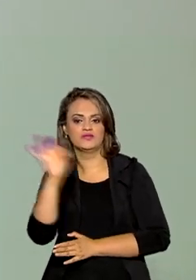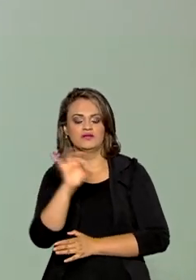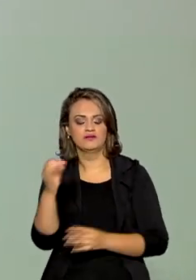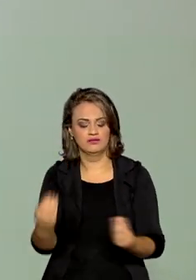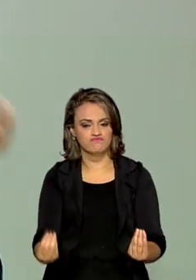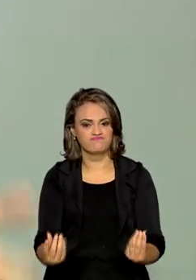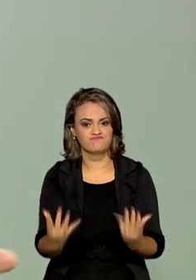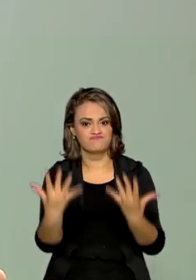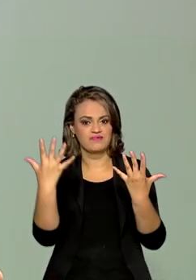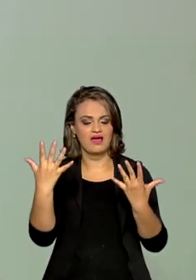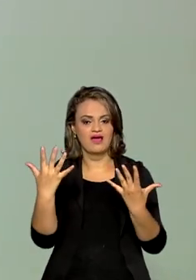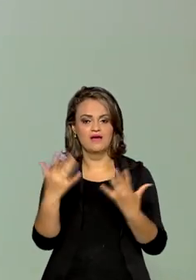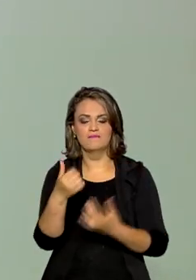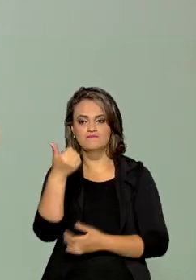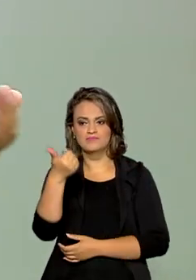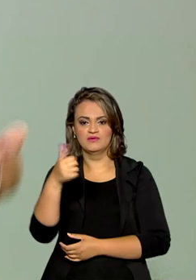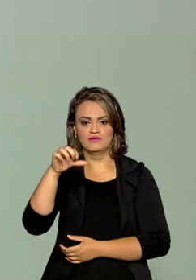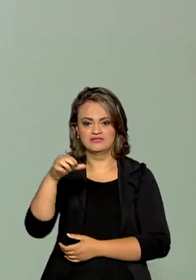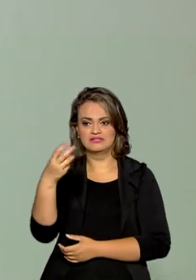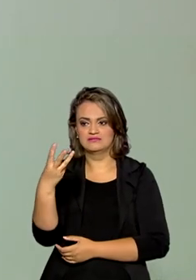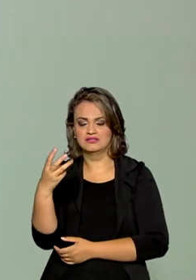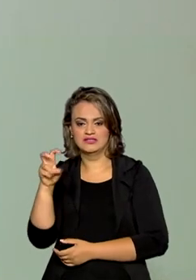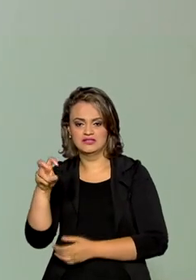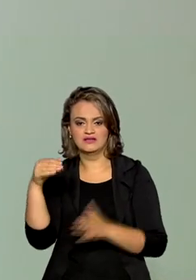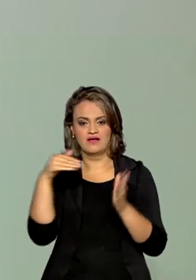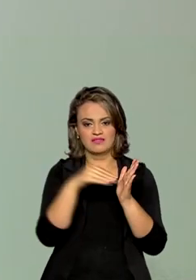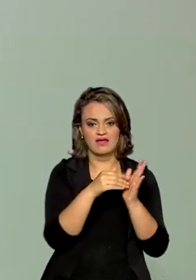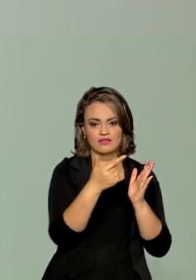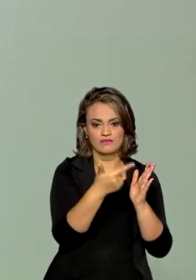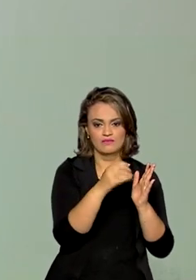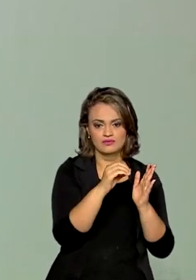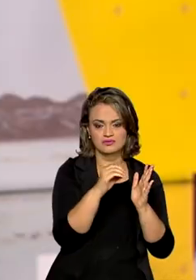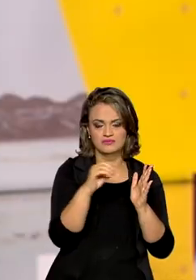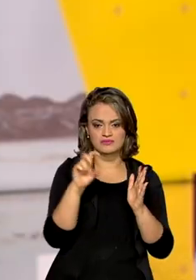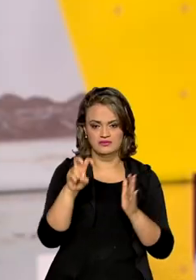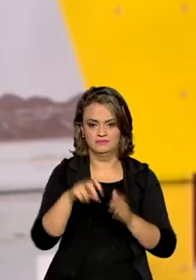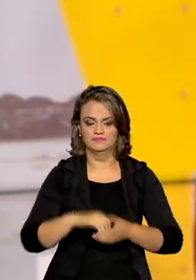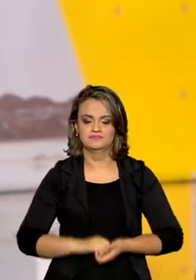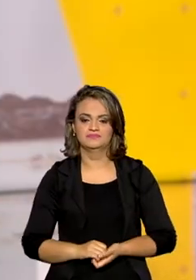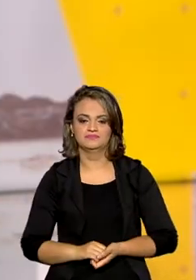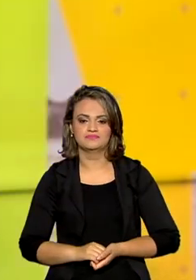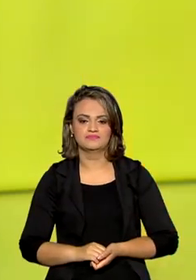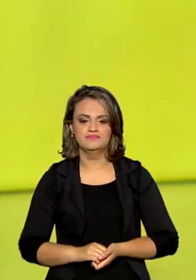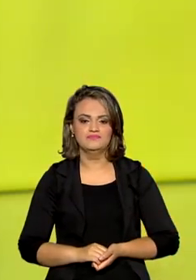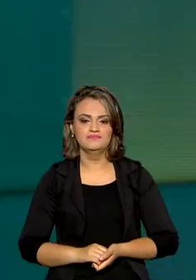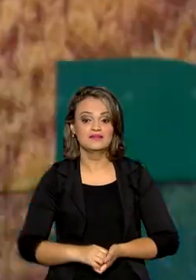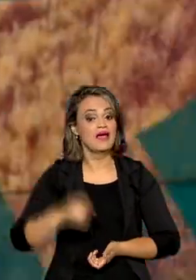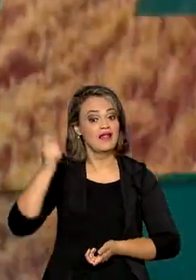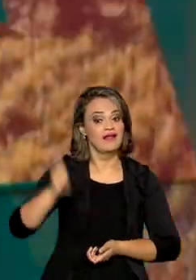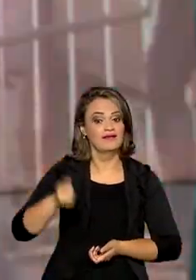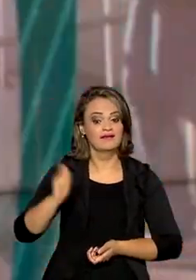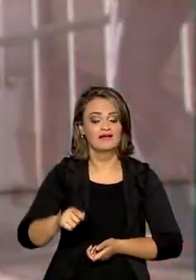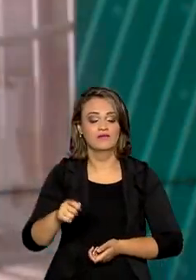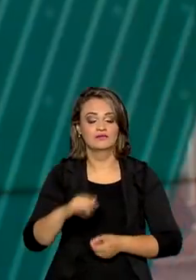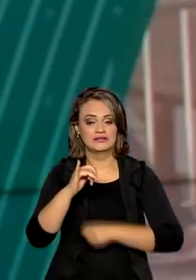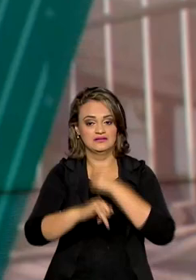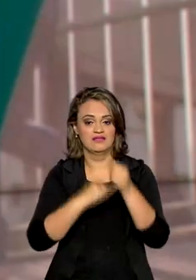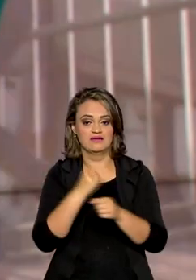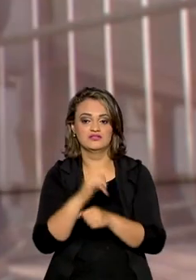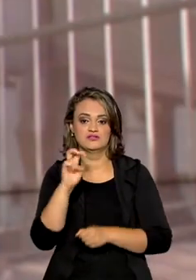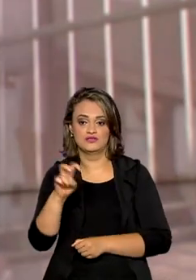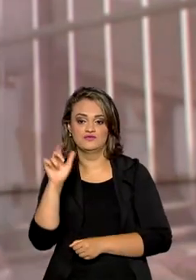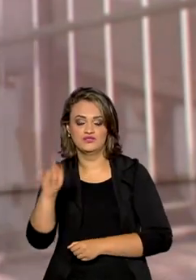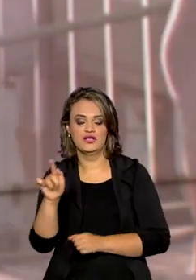produtividade entre 1975 e 2005. O leilão da internet 5G e os